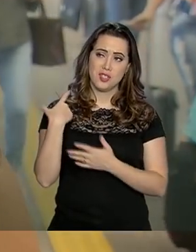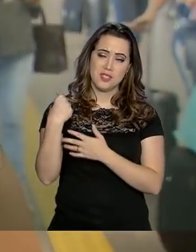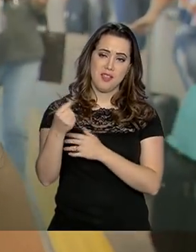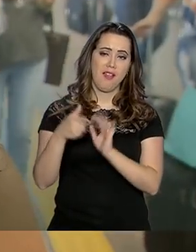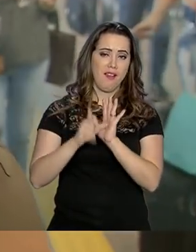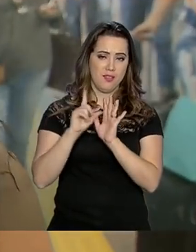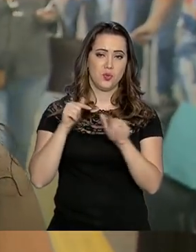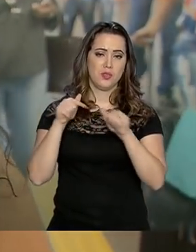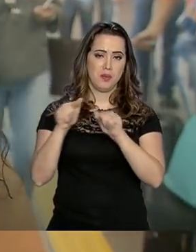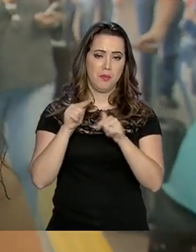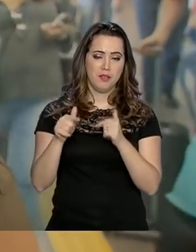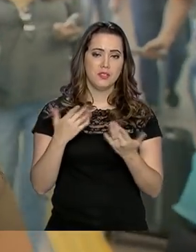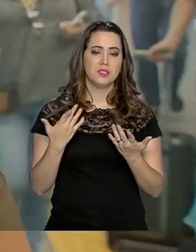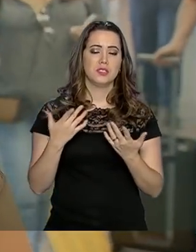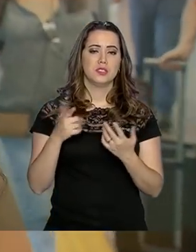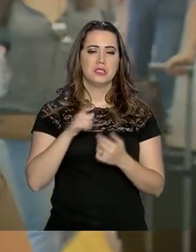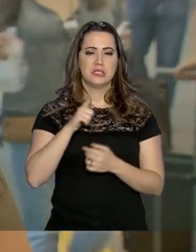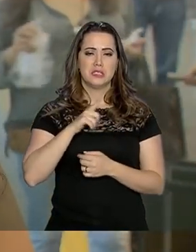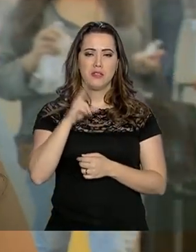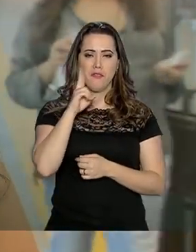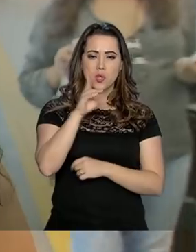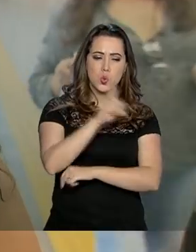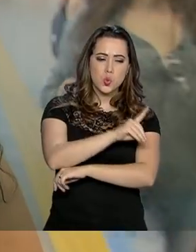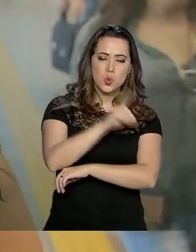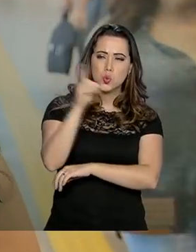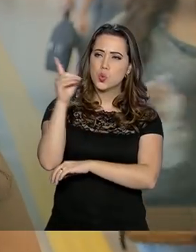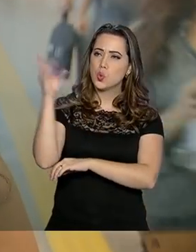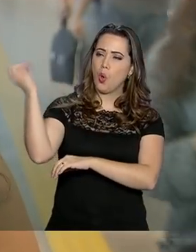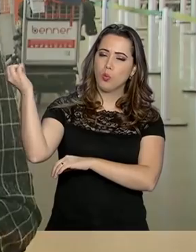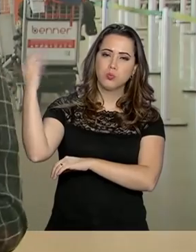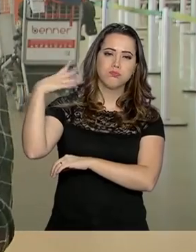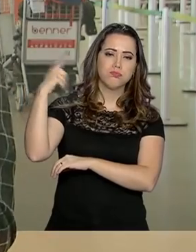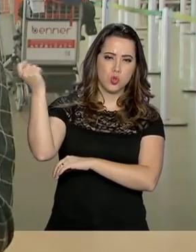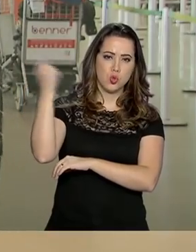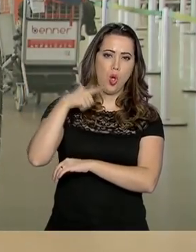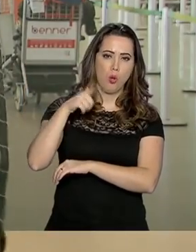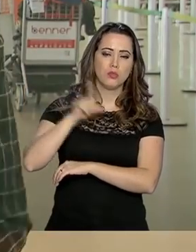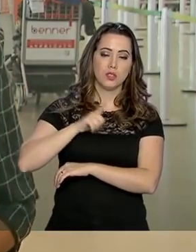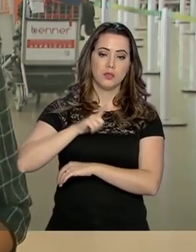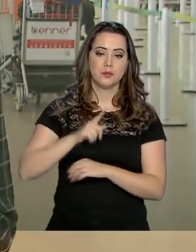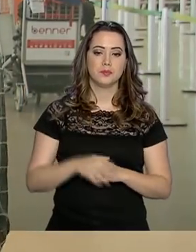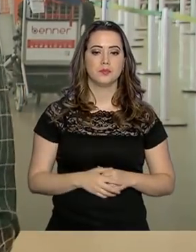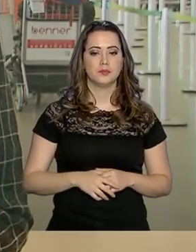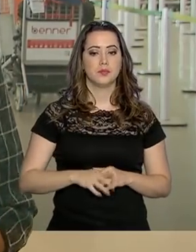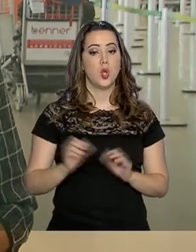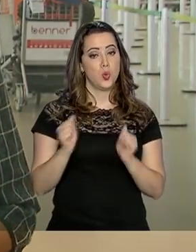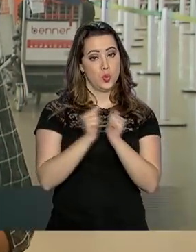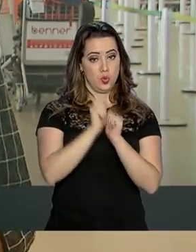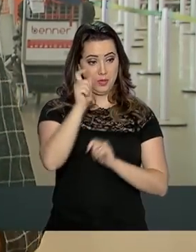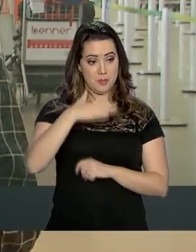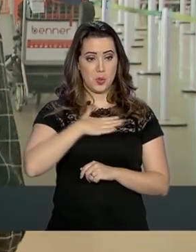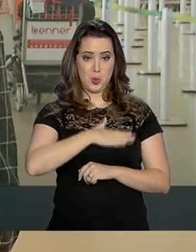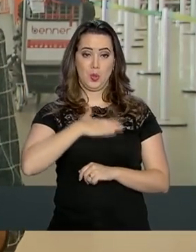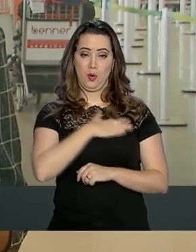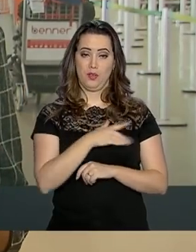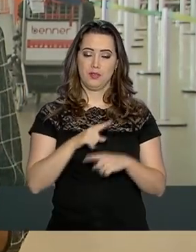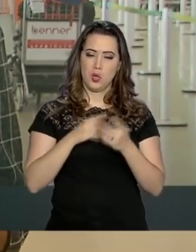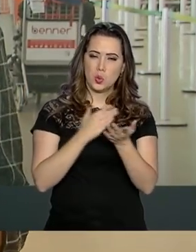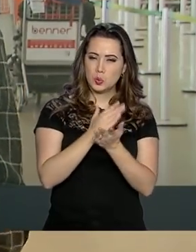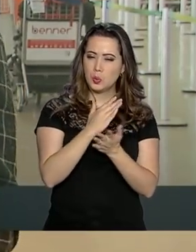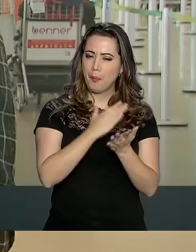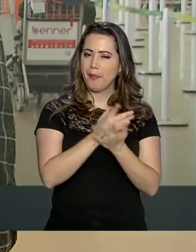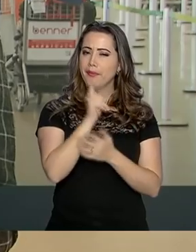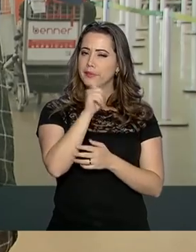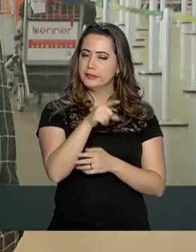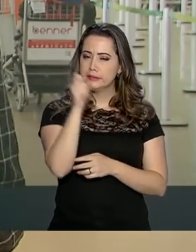cedo do trabalho, ainda está acesa as luzes, é legal. Eu engrosso o coro dos que gostam, viu? No inicinho a